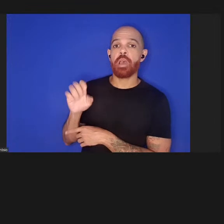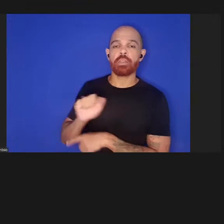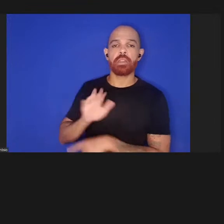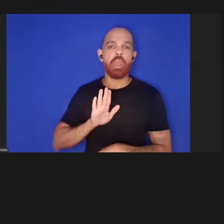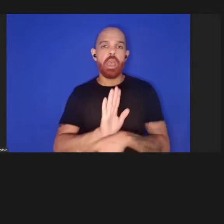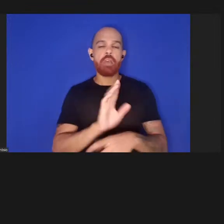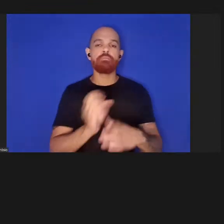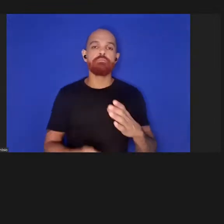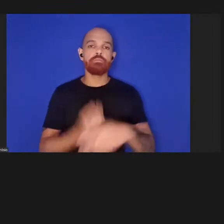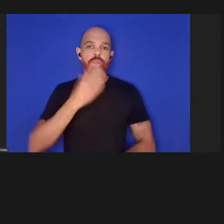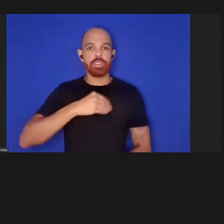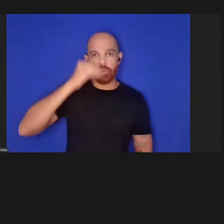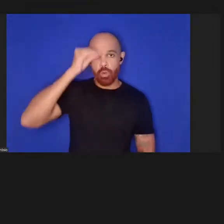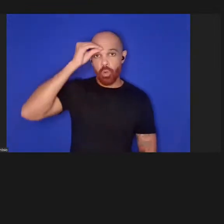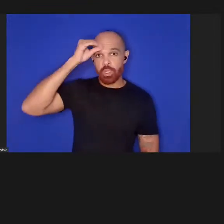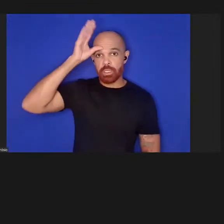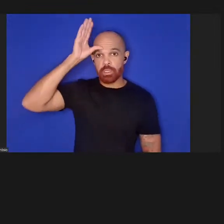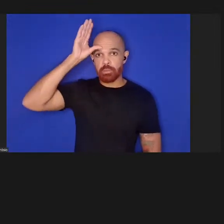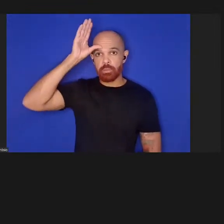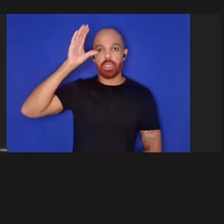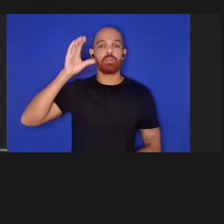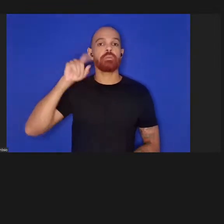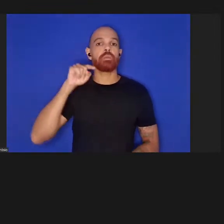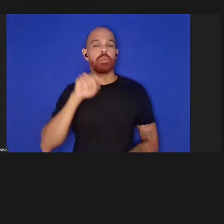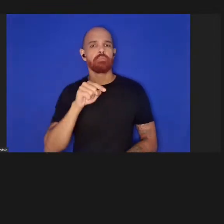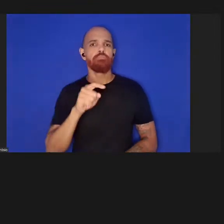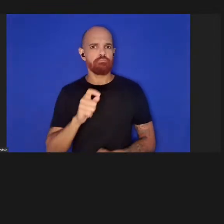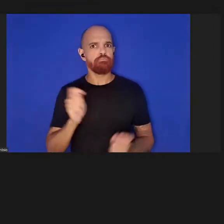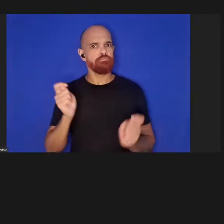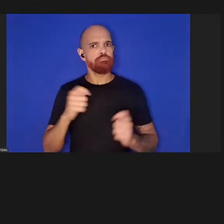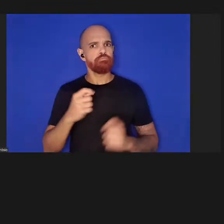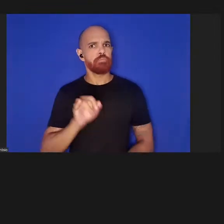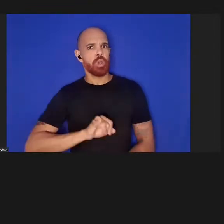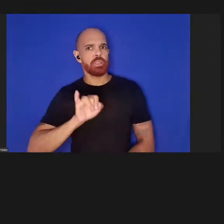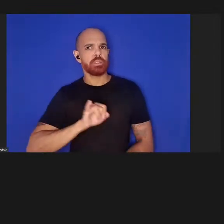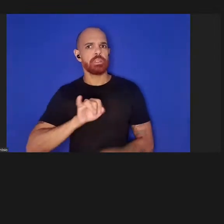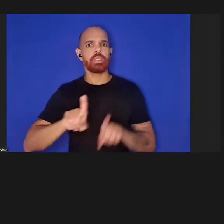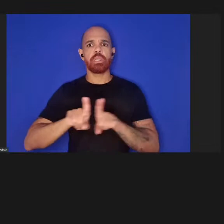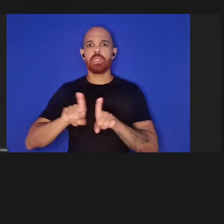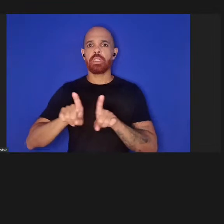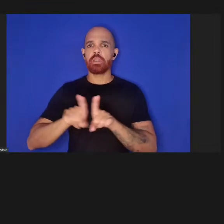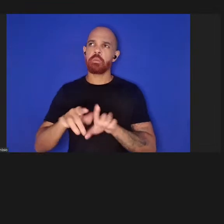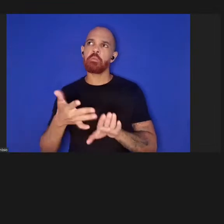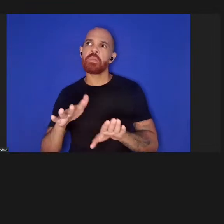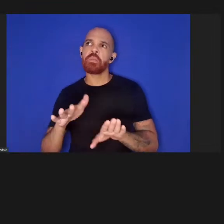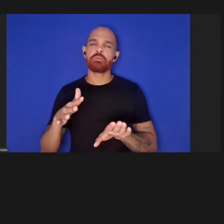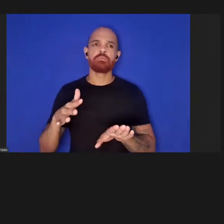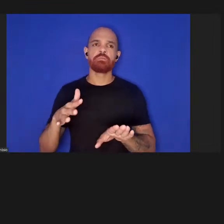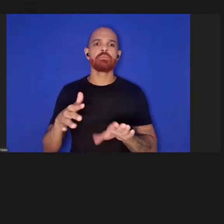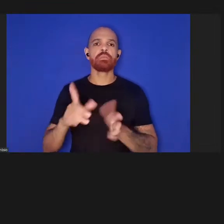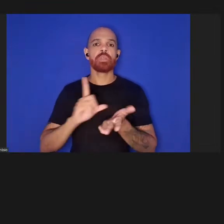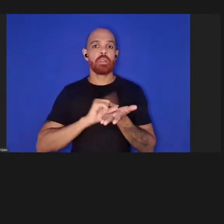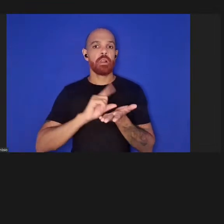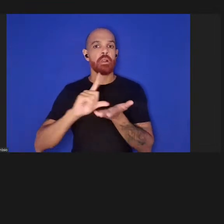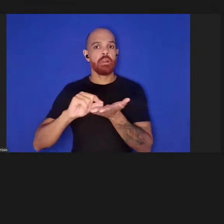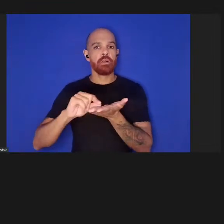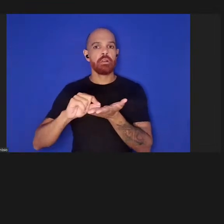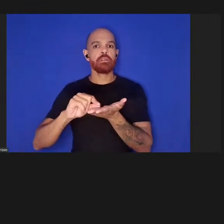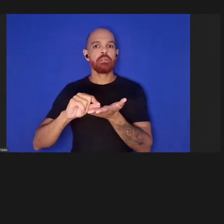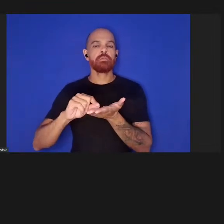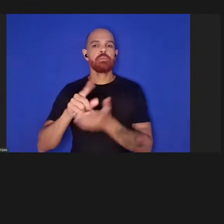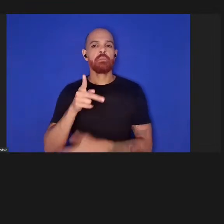conhecimento considerável, bem como, pelo menos, os artigos pré